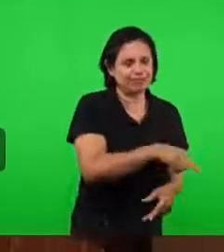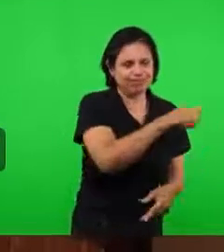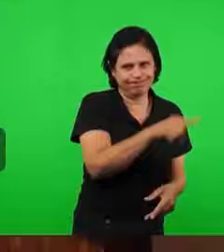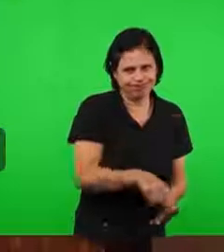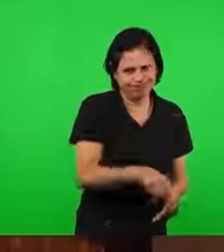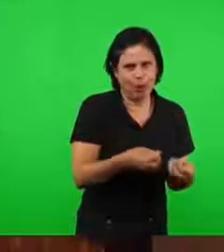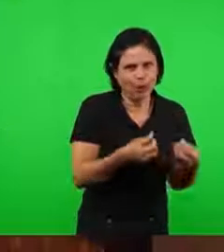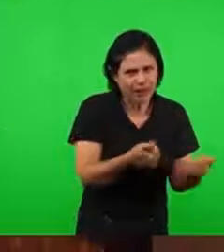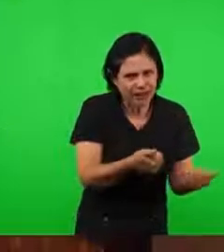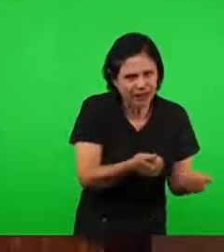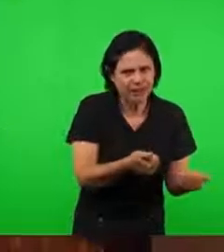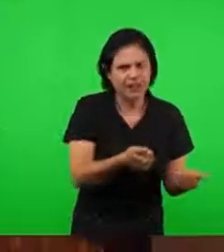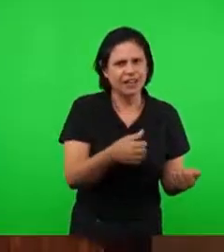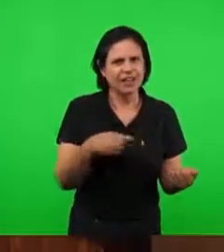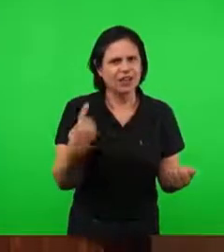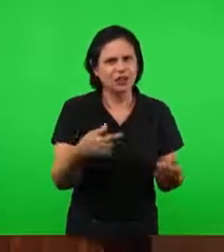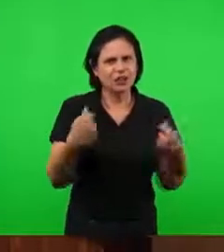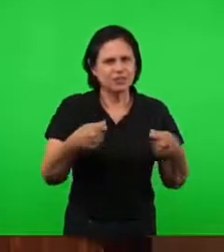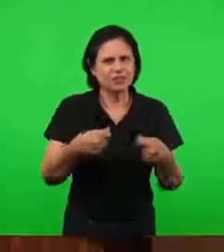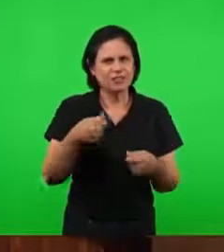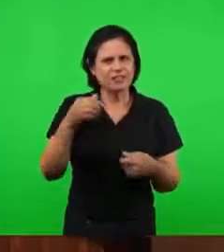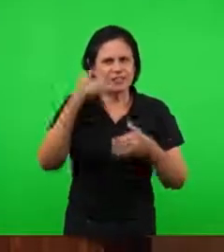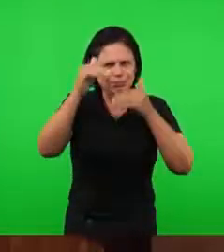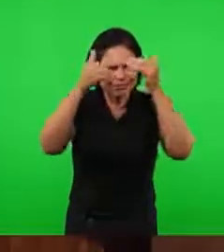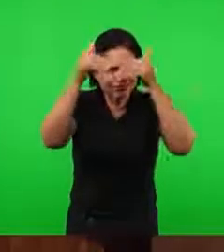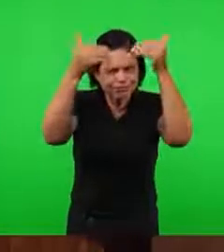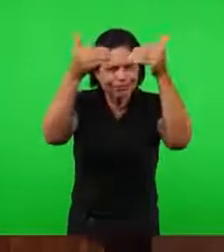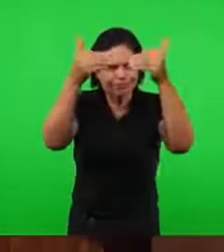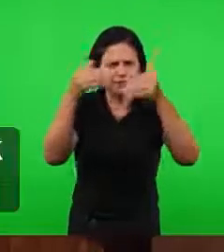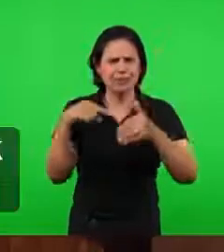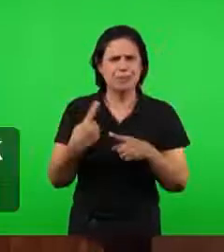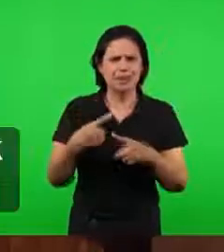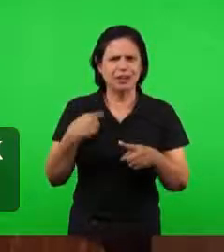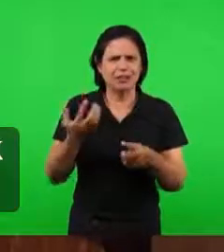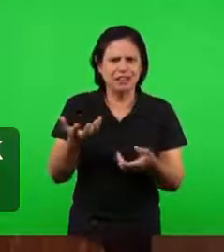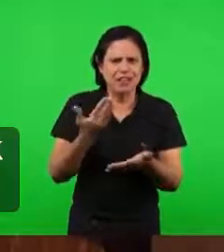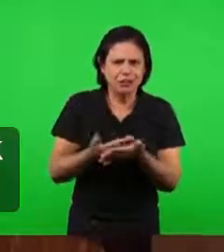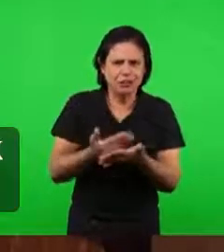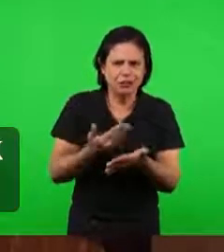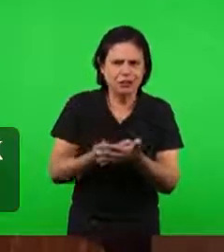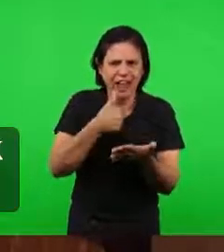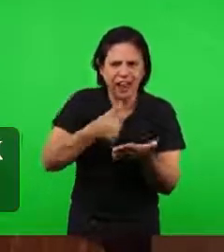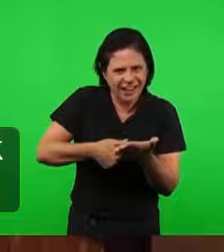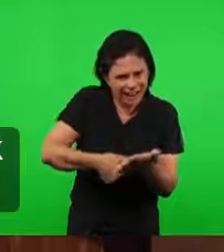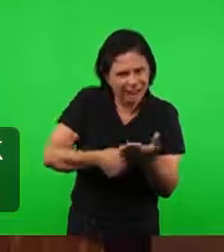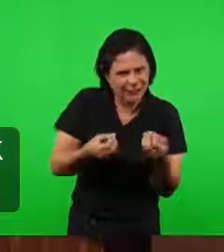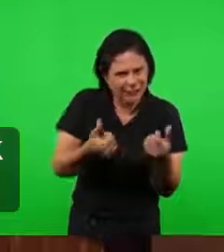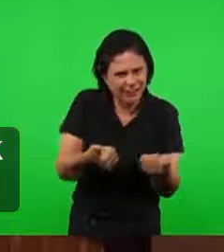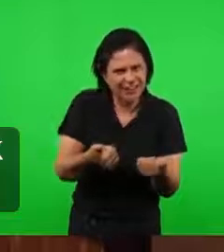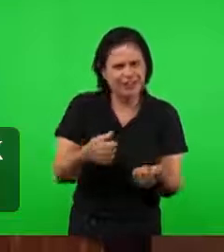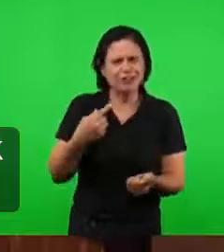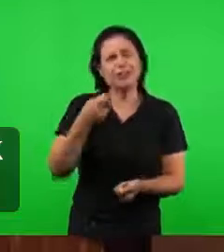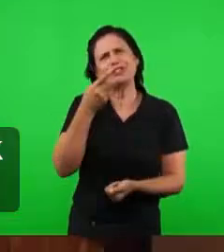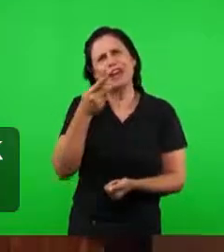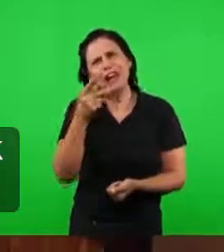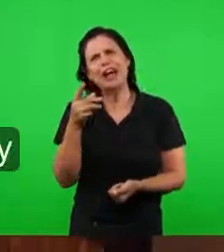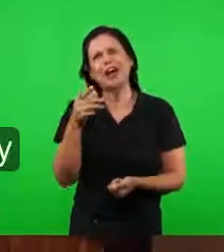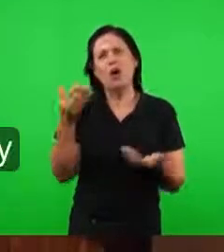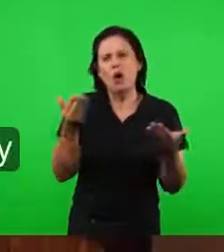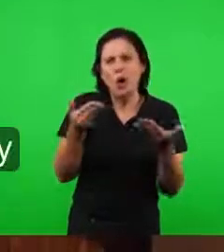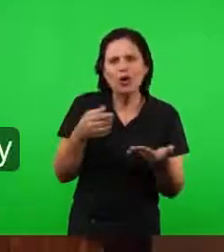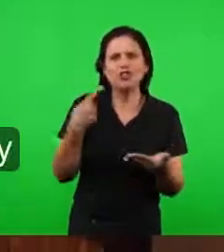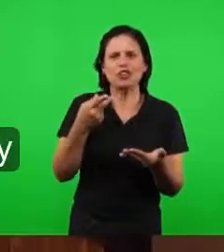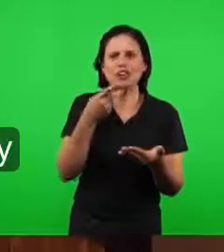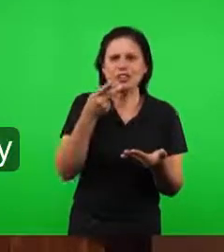e avançando um pouco no estudo das cartas, porque eu tinha falado, nós tínhamos falado, que nesse domingo iríamos falar